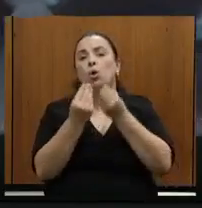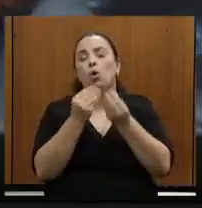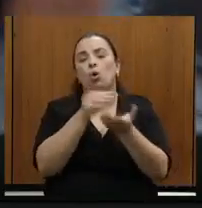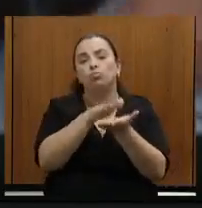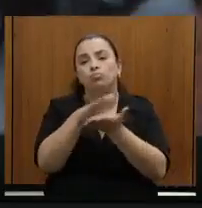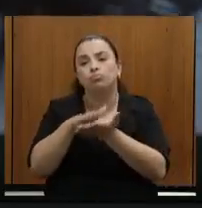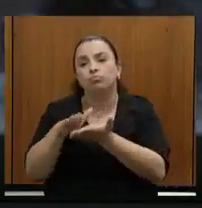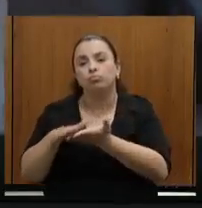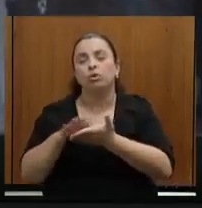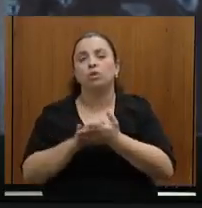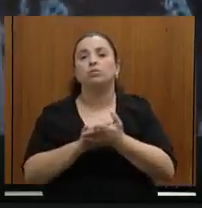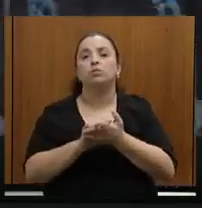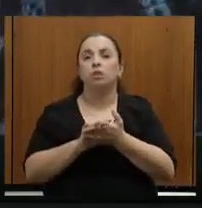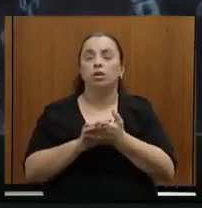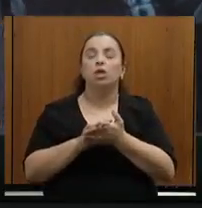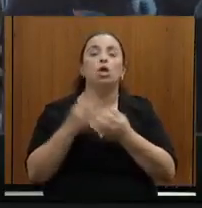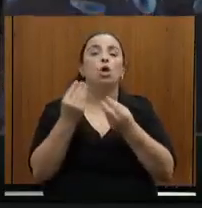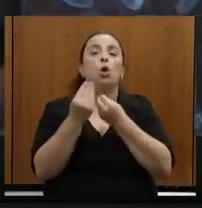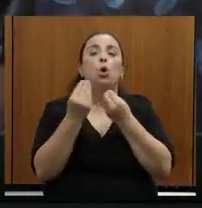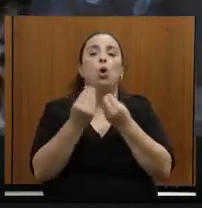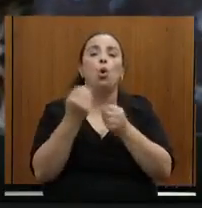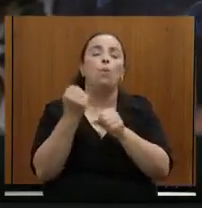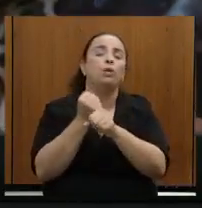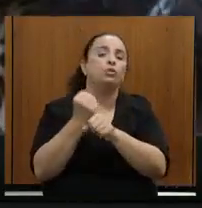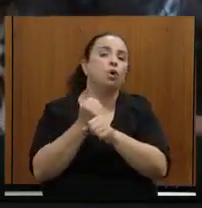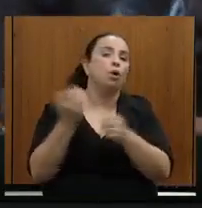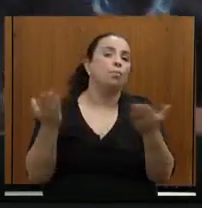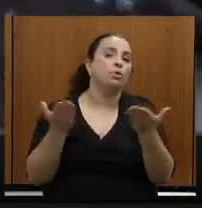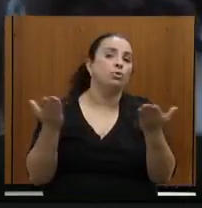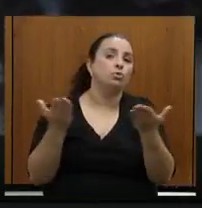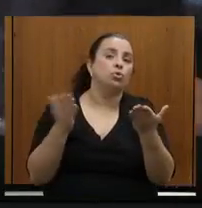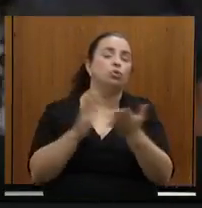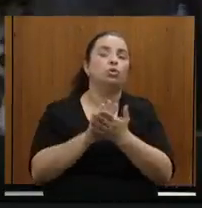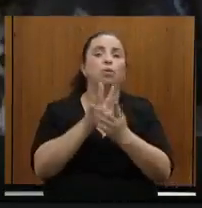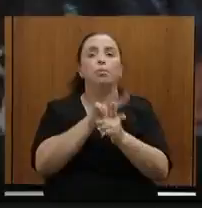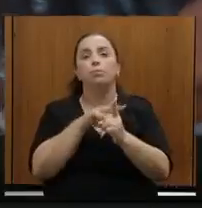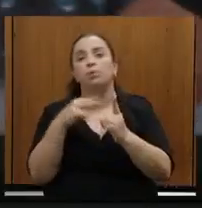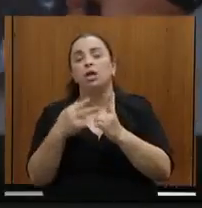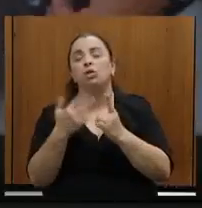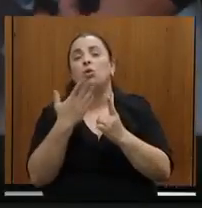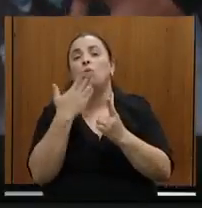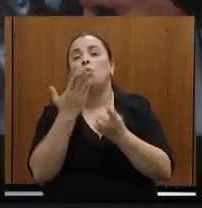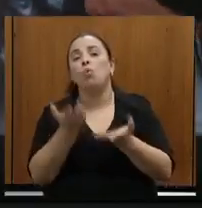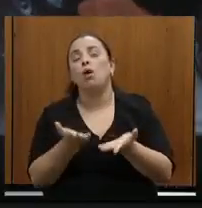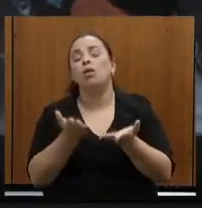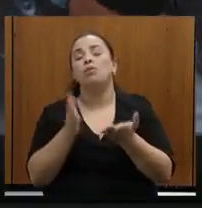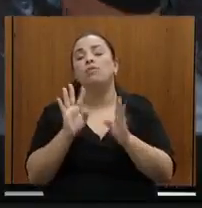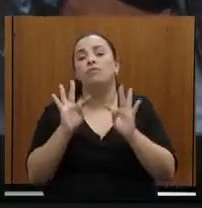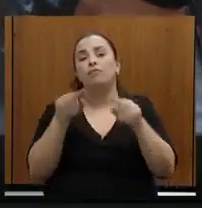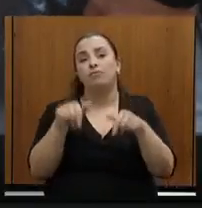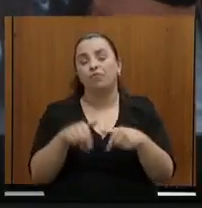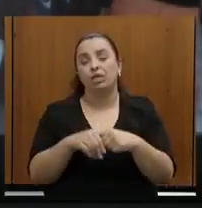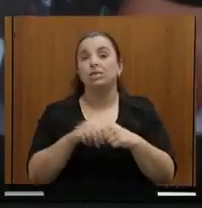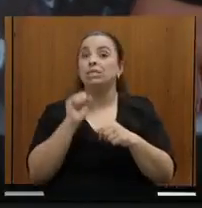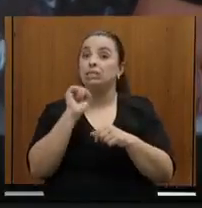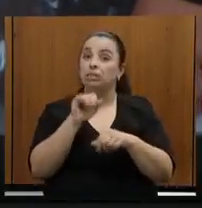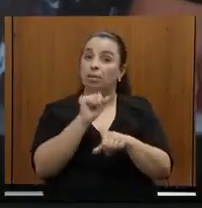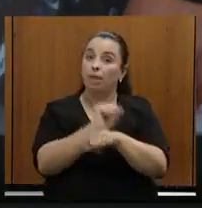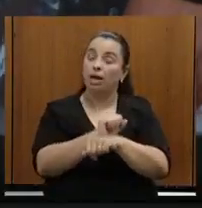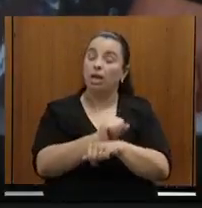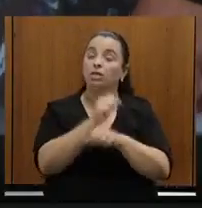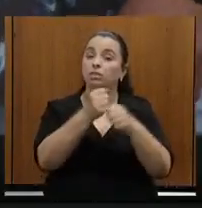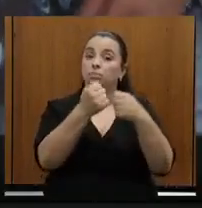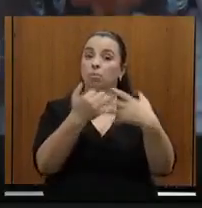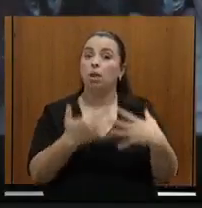Ainda status atual das obras e perspectivas para o encerramento. E caso esteja paralisada, descrever